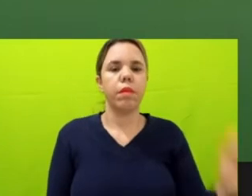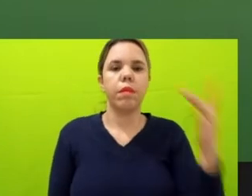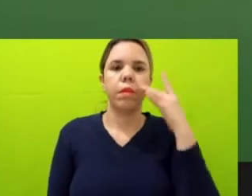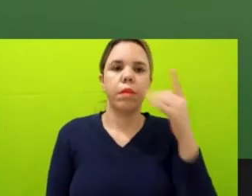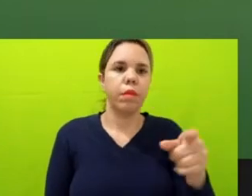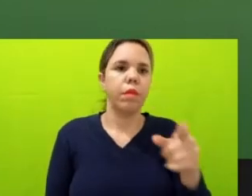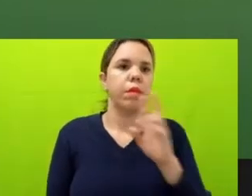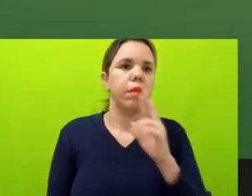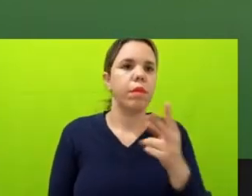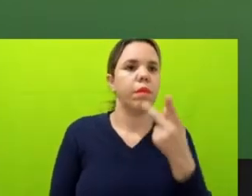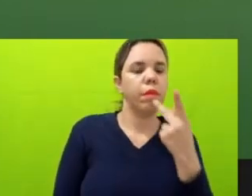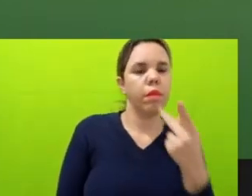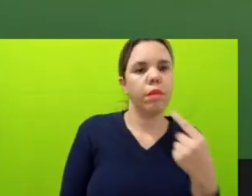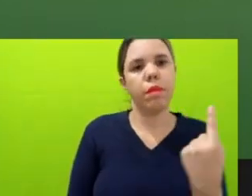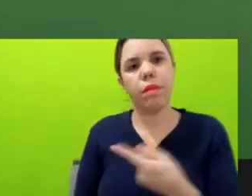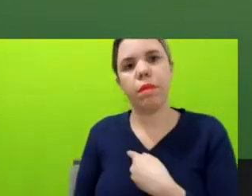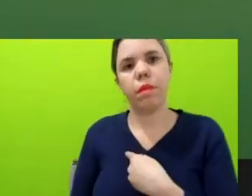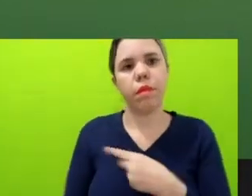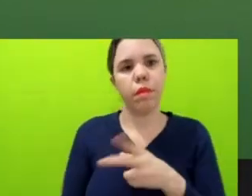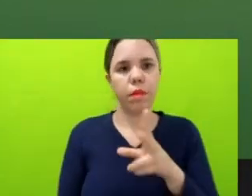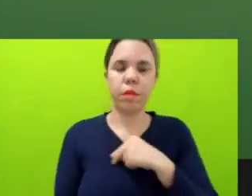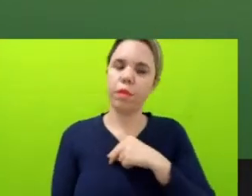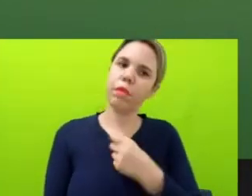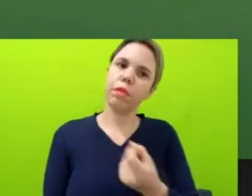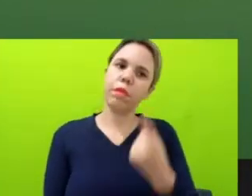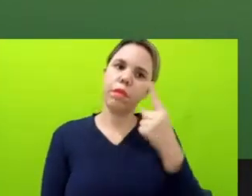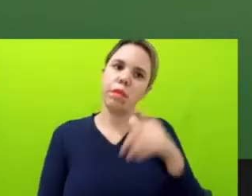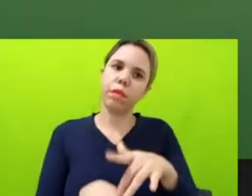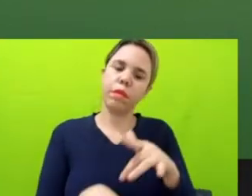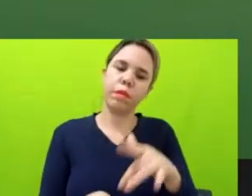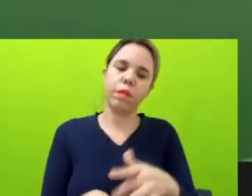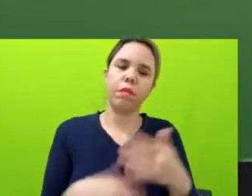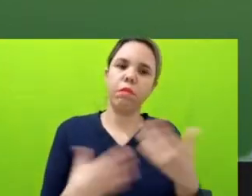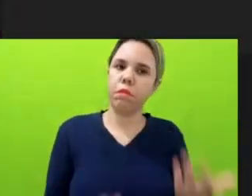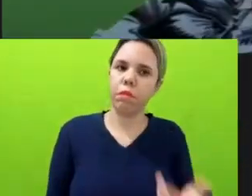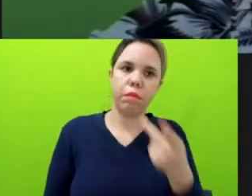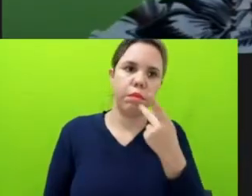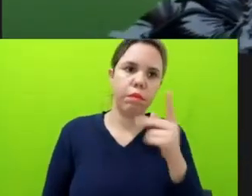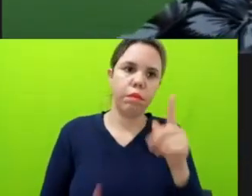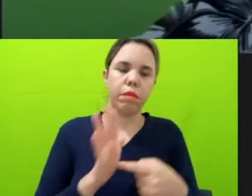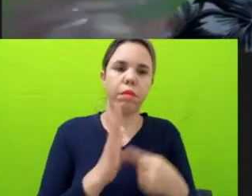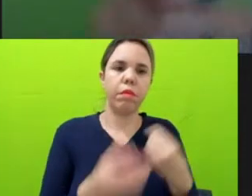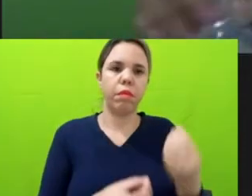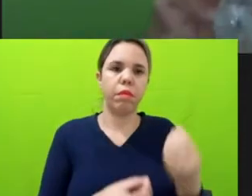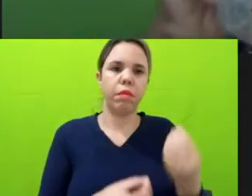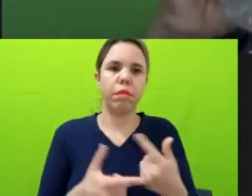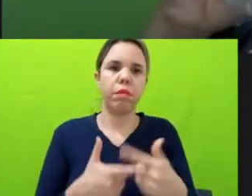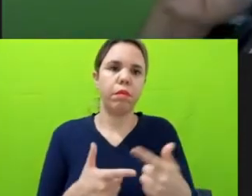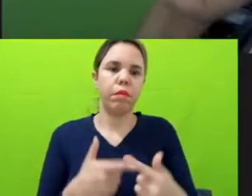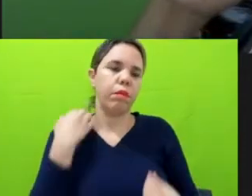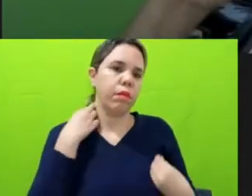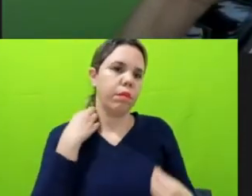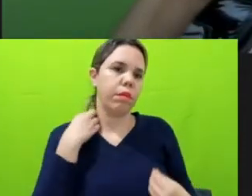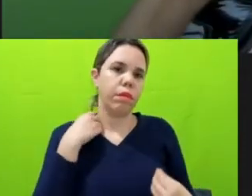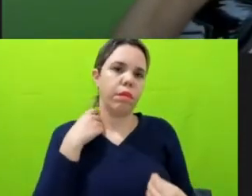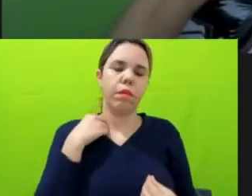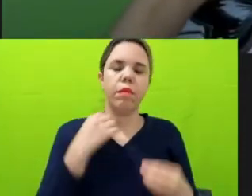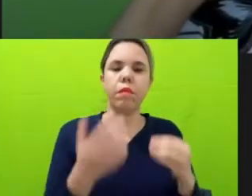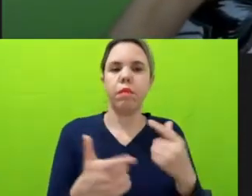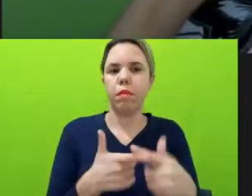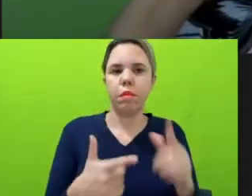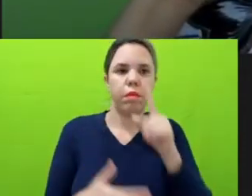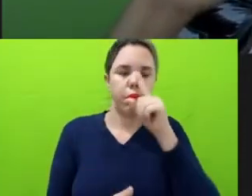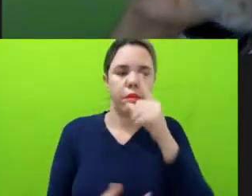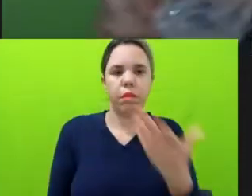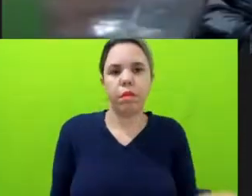Nossa, primeiro que situação absurda, né? Acho que a sua fala mostra como existe uma vulnerabilidade extrema, né, na parte da